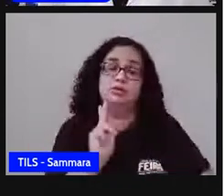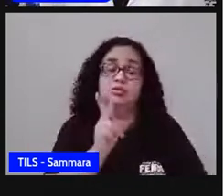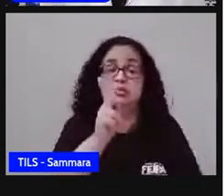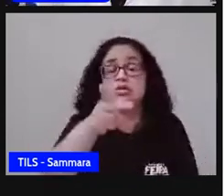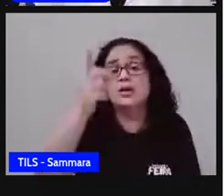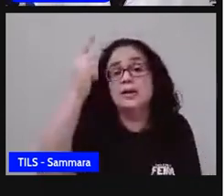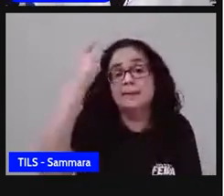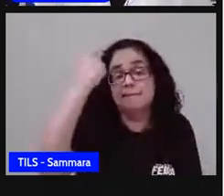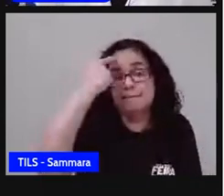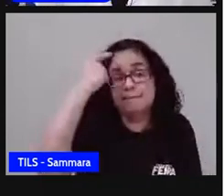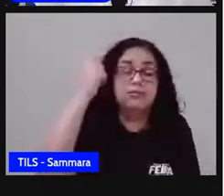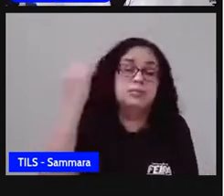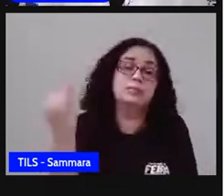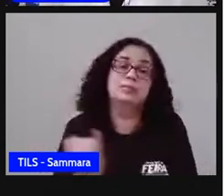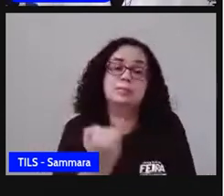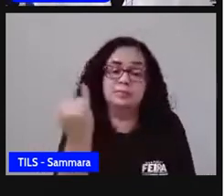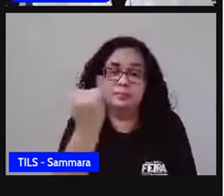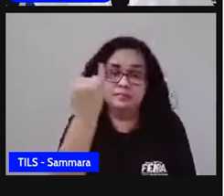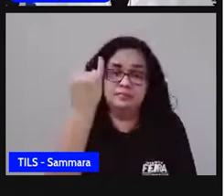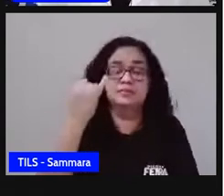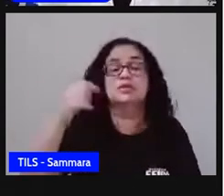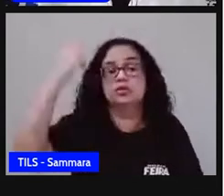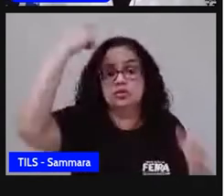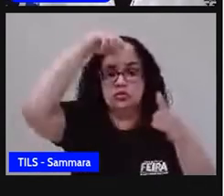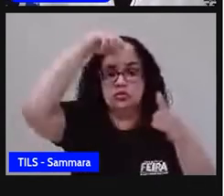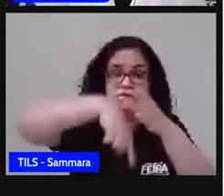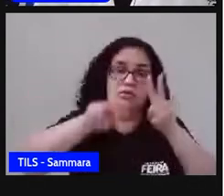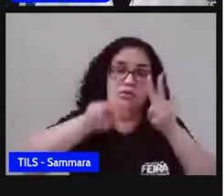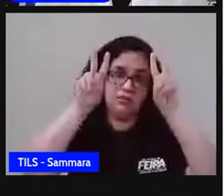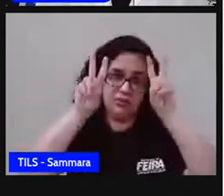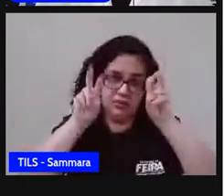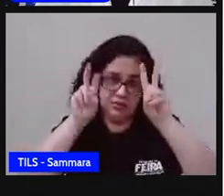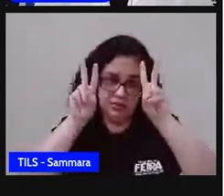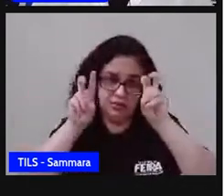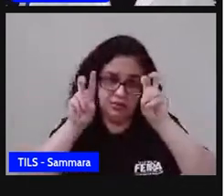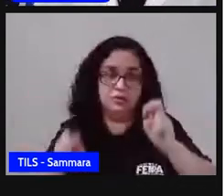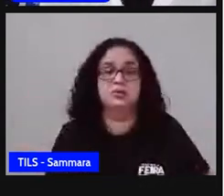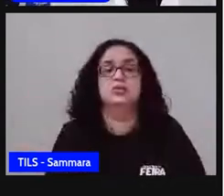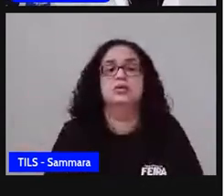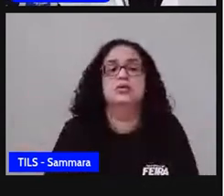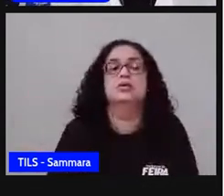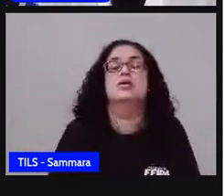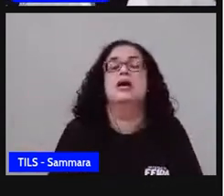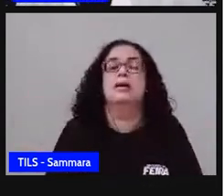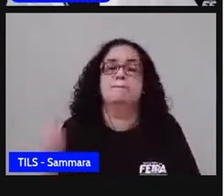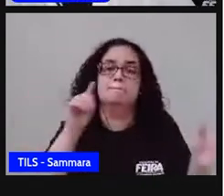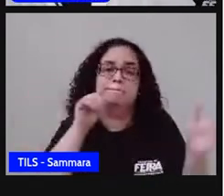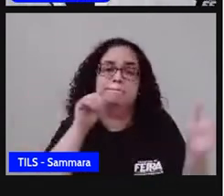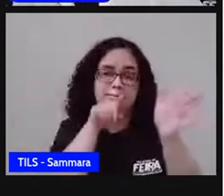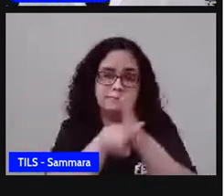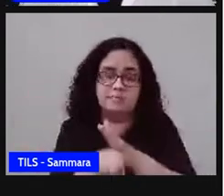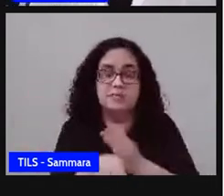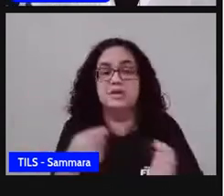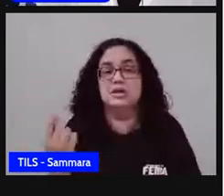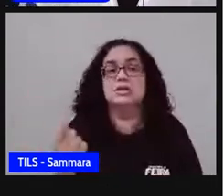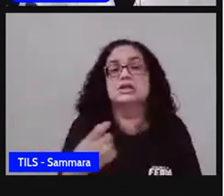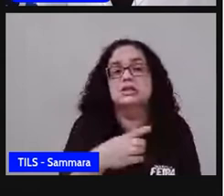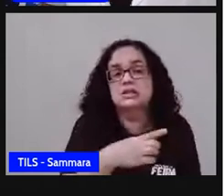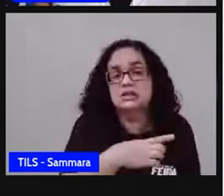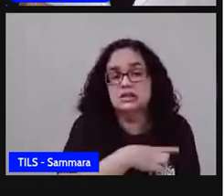refletindo e é muito importante se aprofundar nesse tema, né? Além dessas perguntas que apareceram aí,